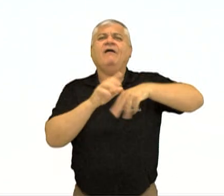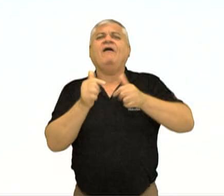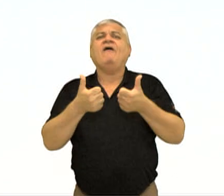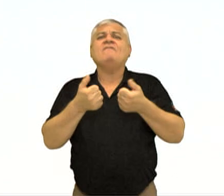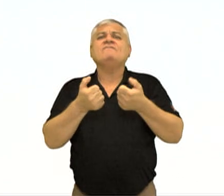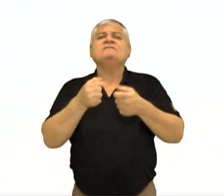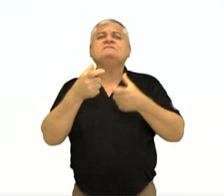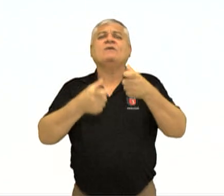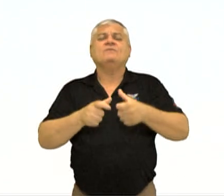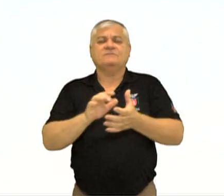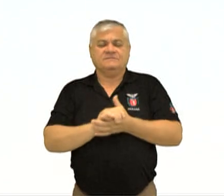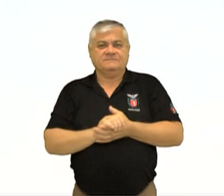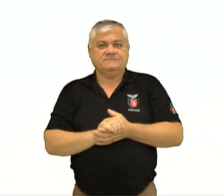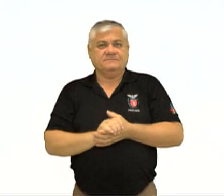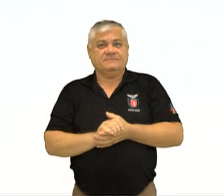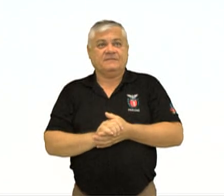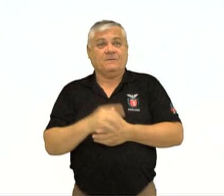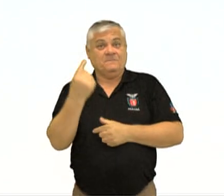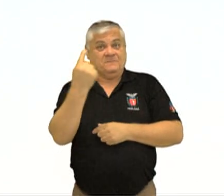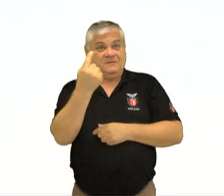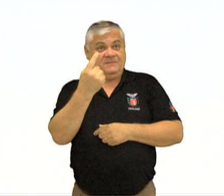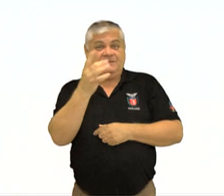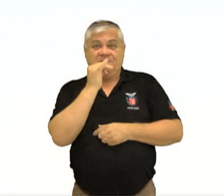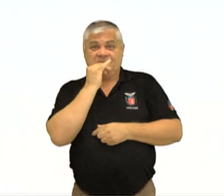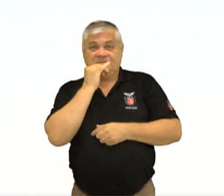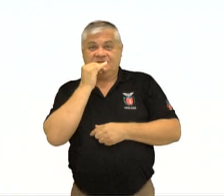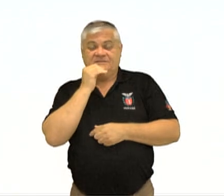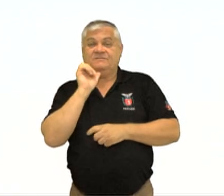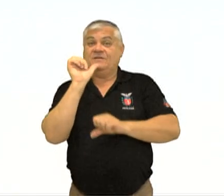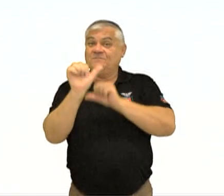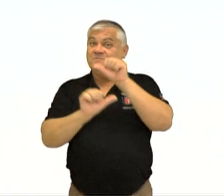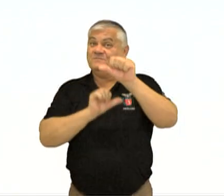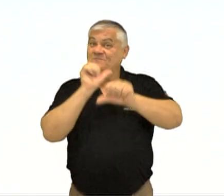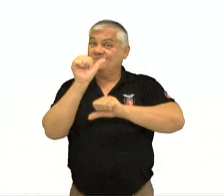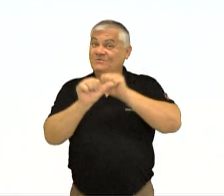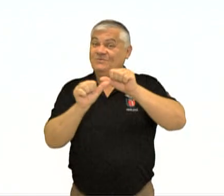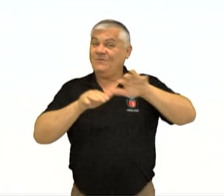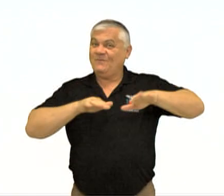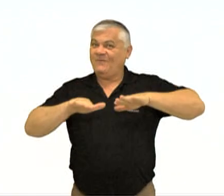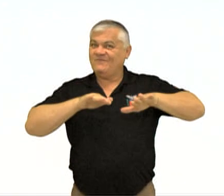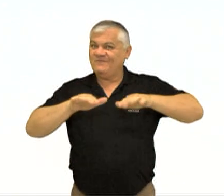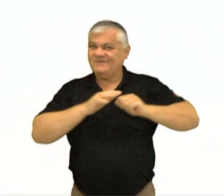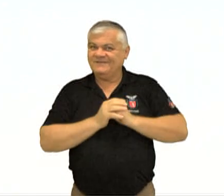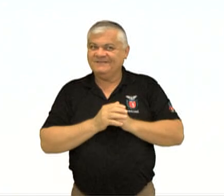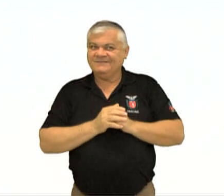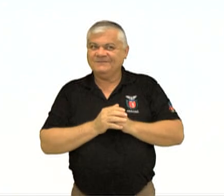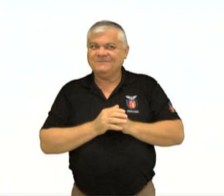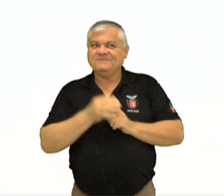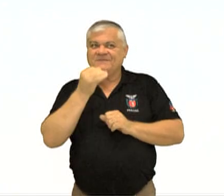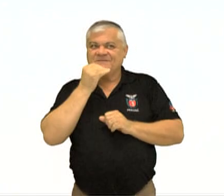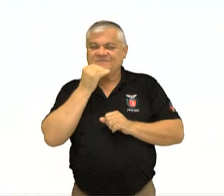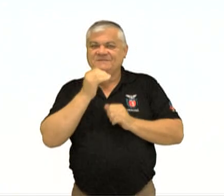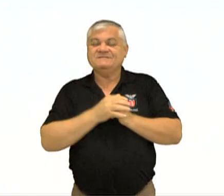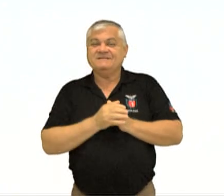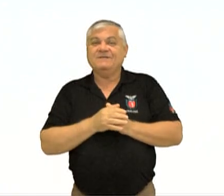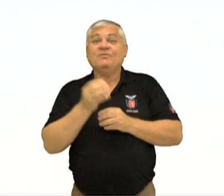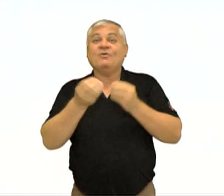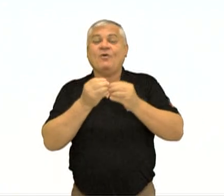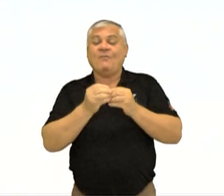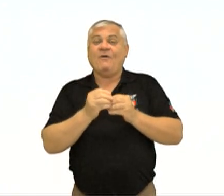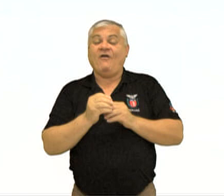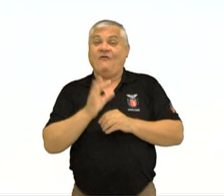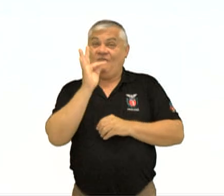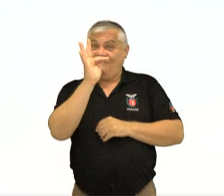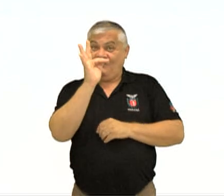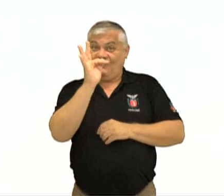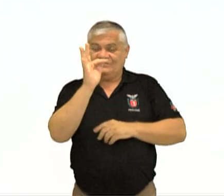negócio? Primeira coisa, nós tivemos aqui uma variação na quantidade de movimento. Então, neste caso, temos a aplicação de uma força